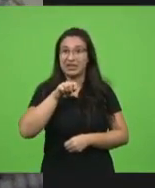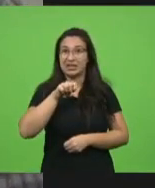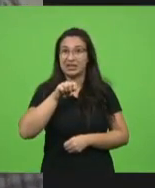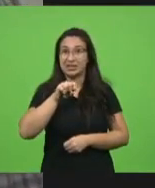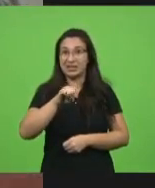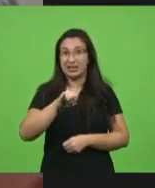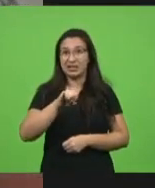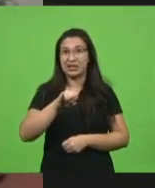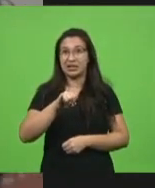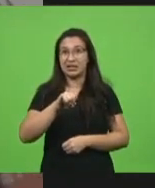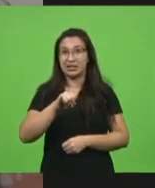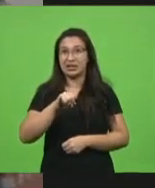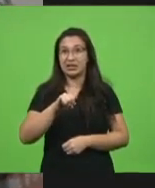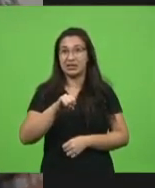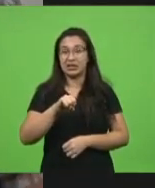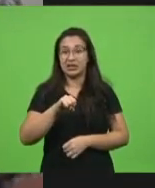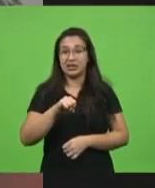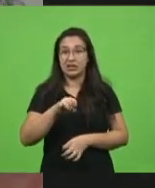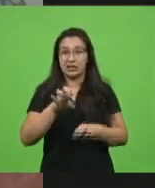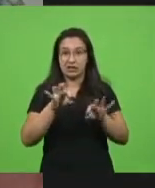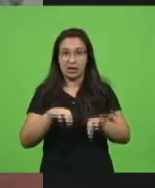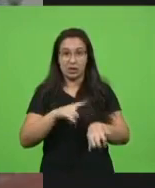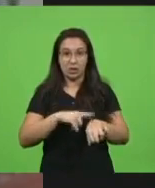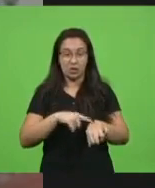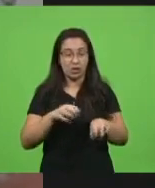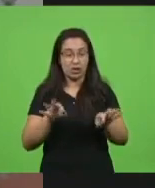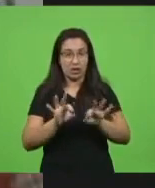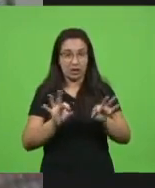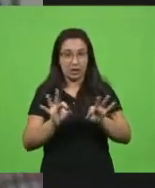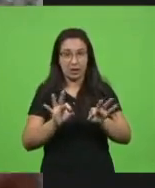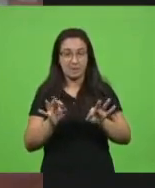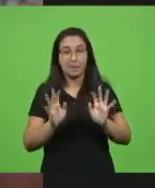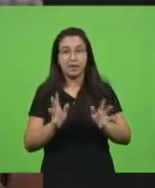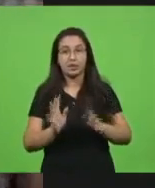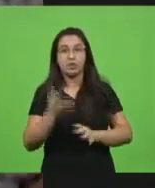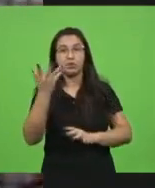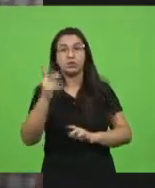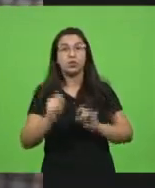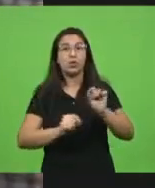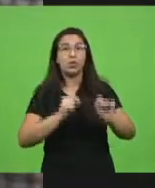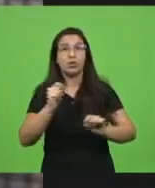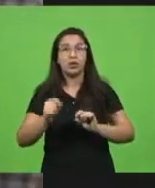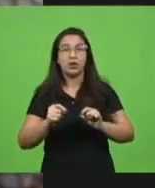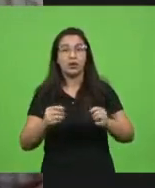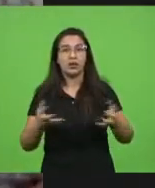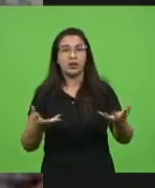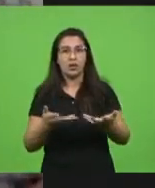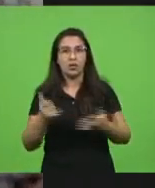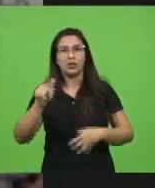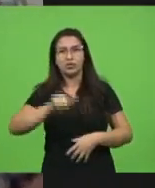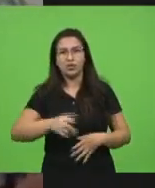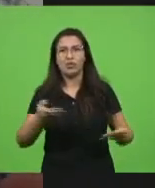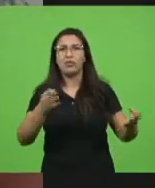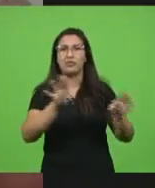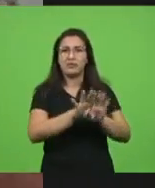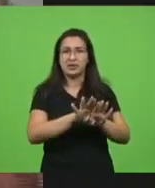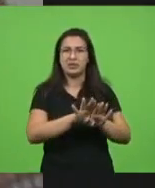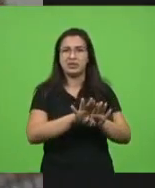no momento que não era certo, já aconteceu. Agora, será que fechava e resolveu o problema?